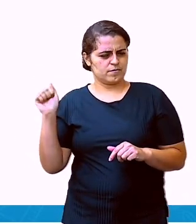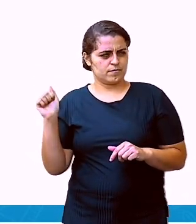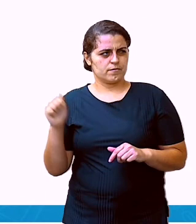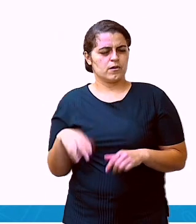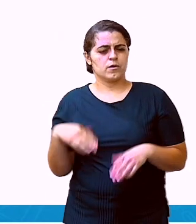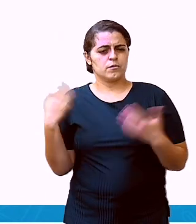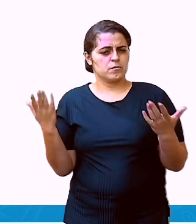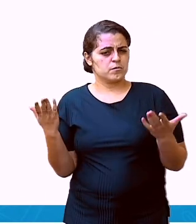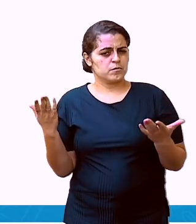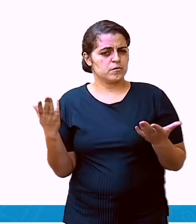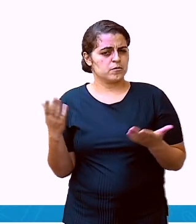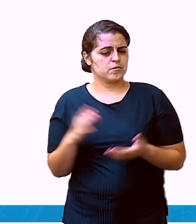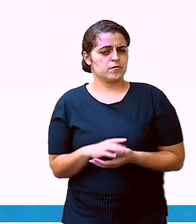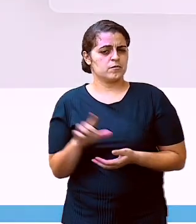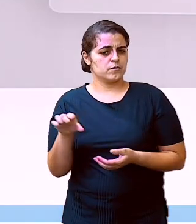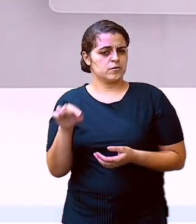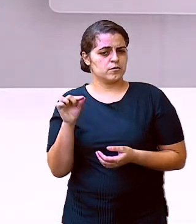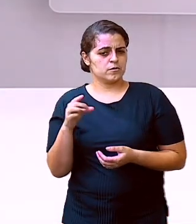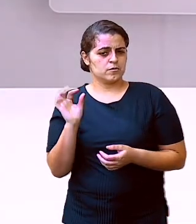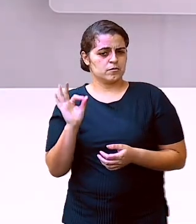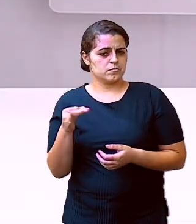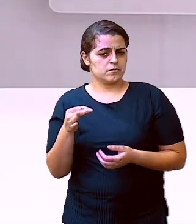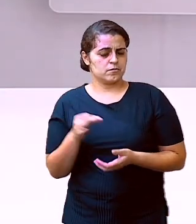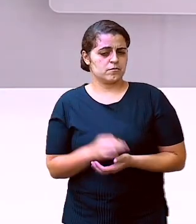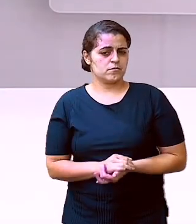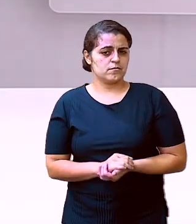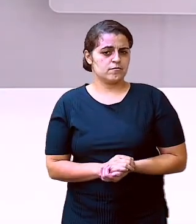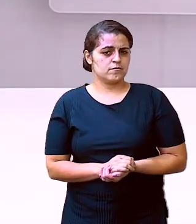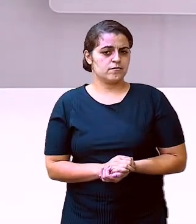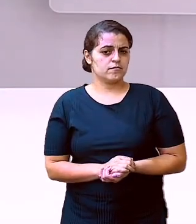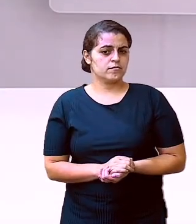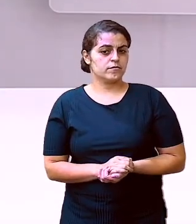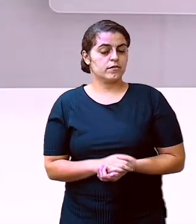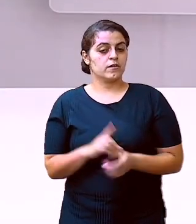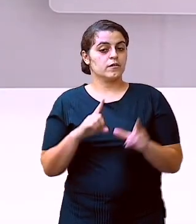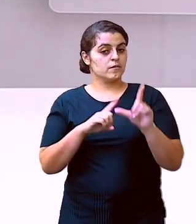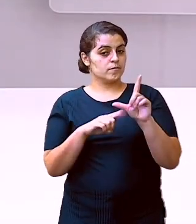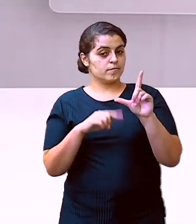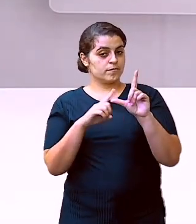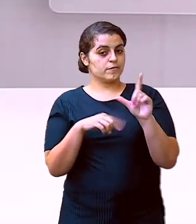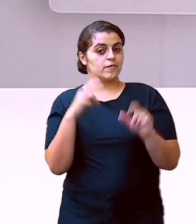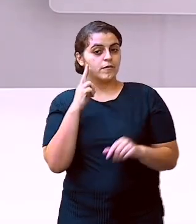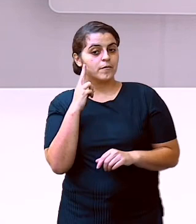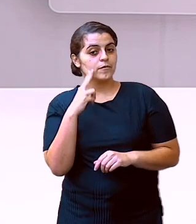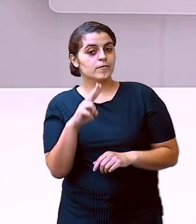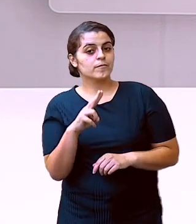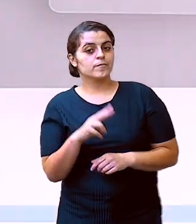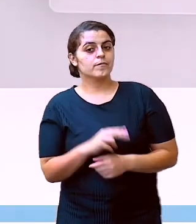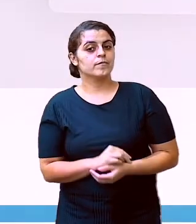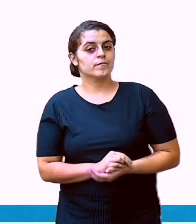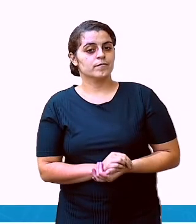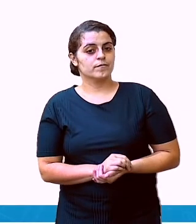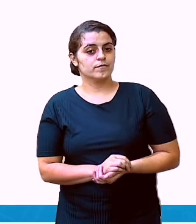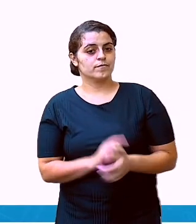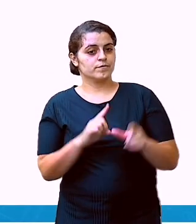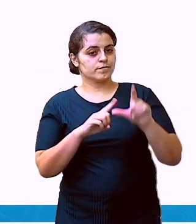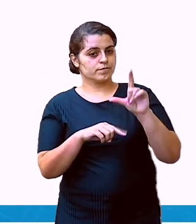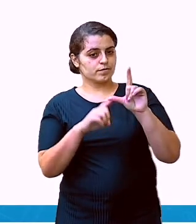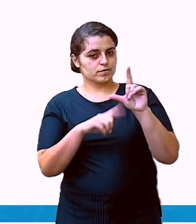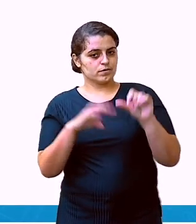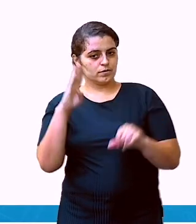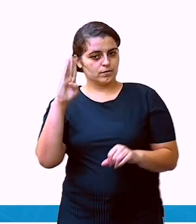dessas opções é a correta? É a letra? Vamos ver? É a